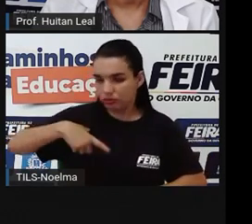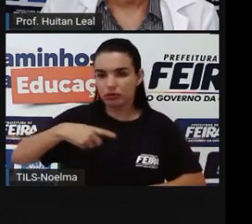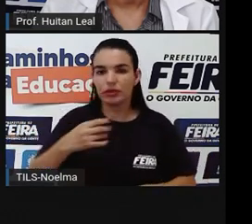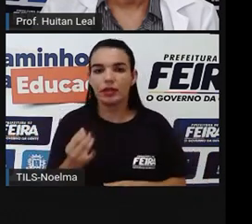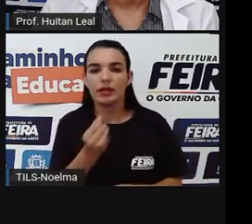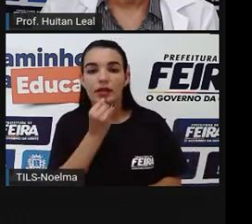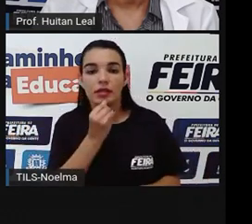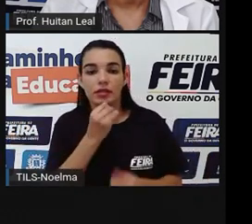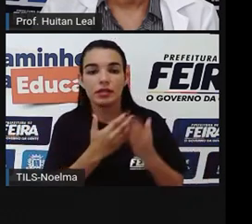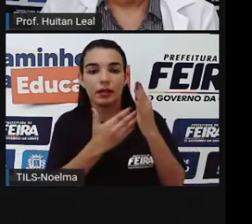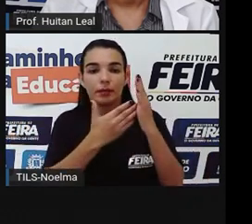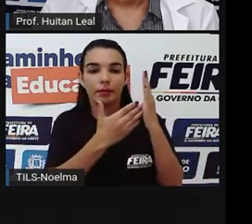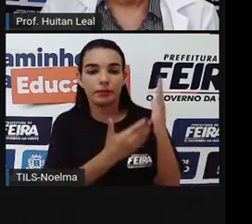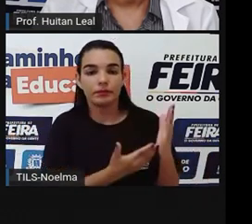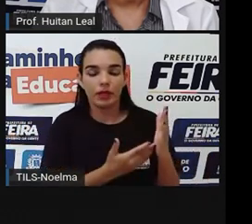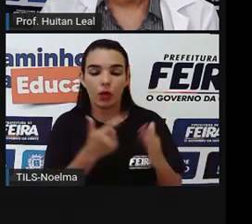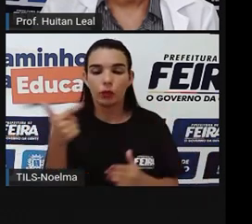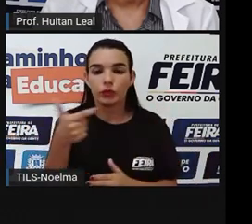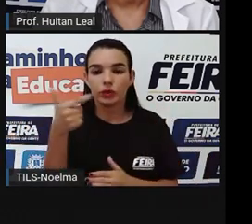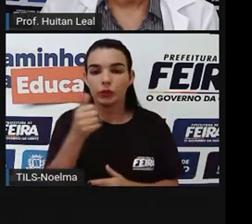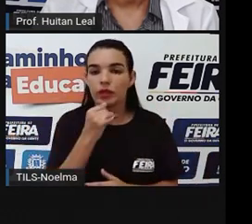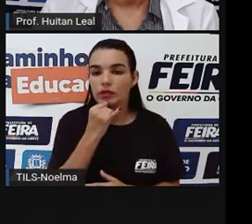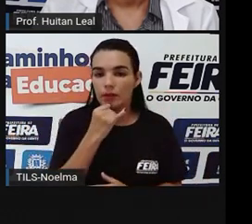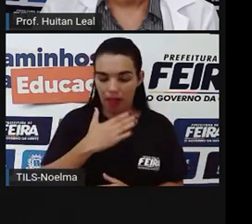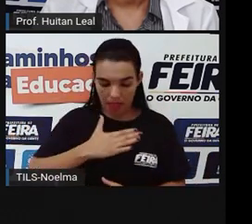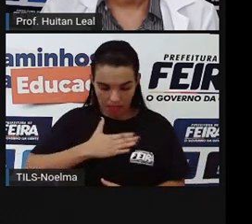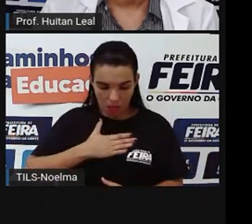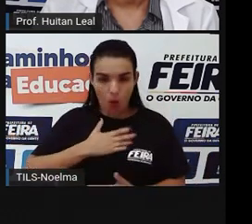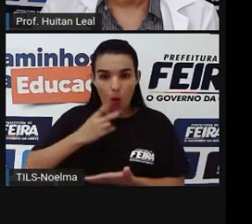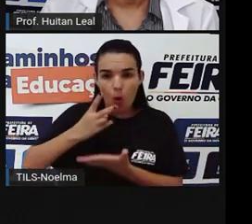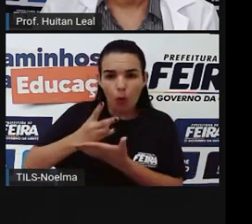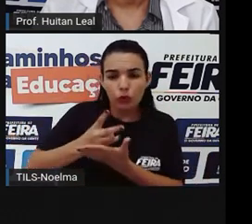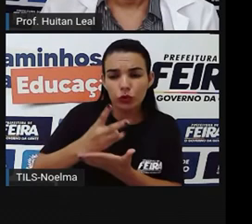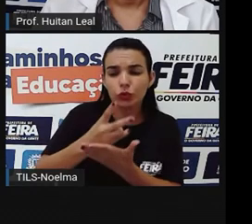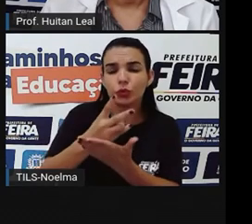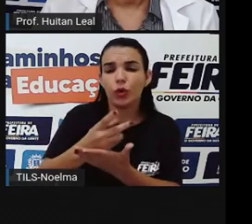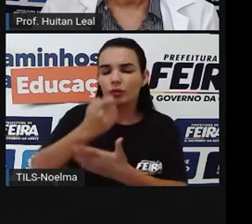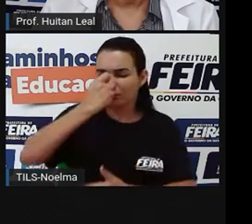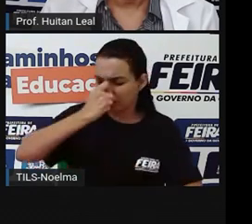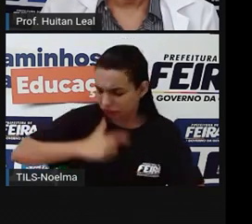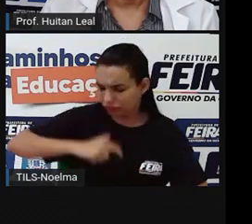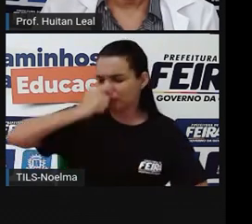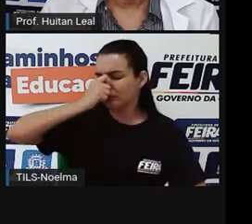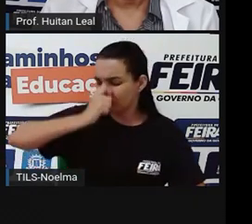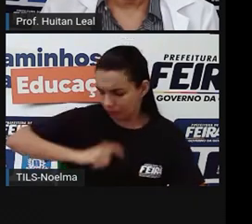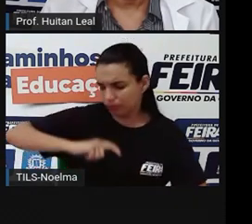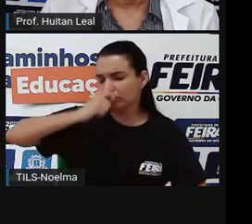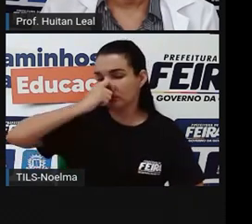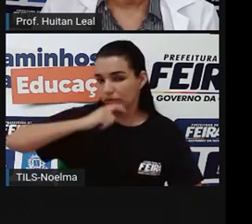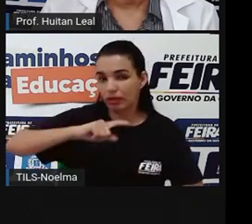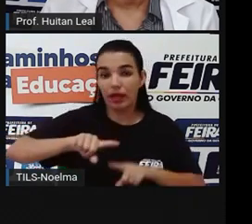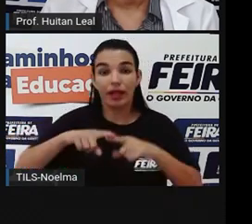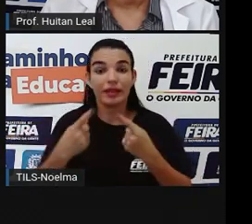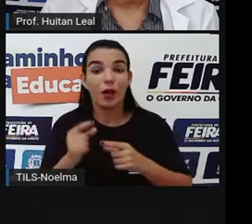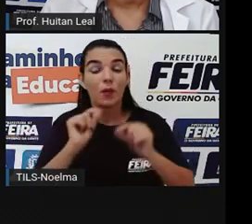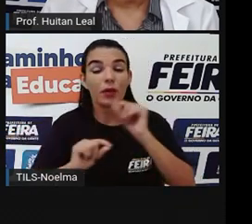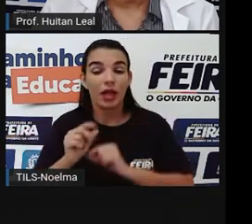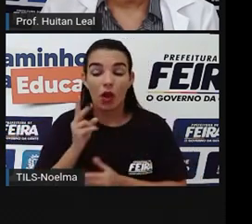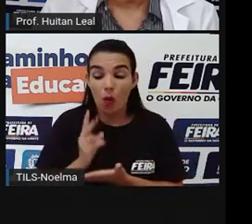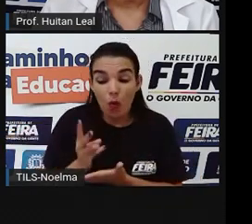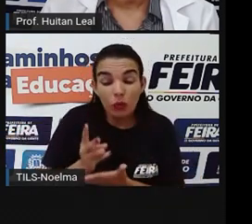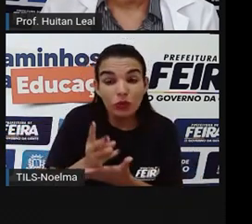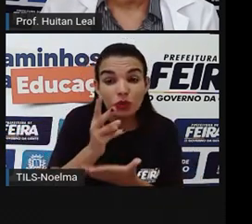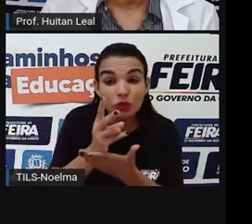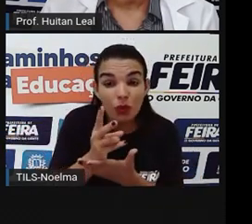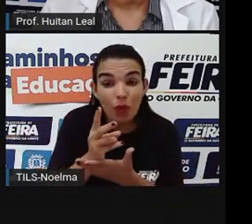resfriado. Está indicando uma continuidade. Então, resfriado é o predicativo, ou seja, é o adjetivo ou a